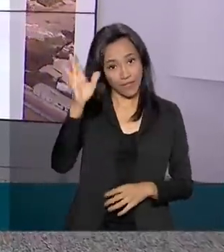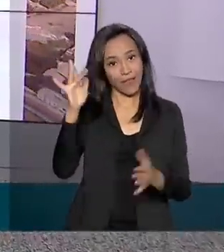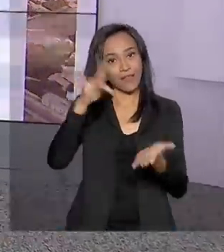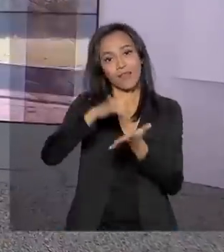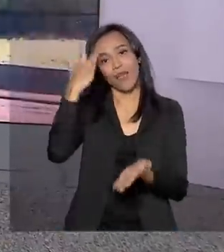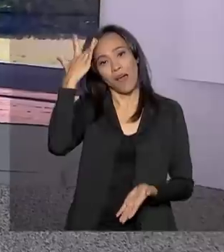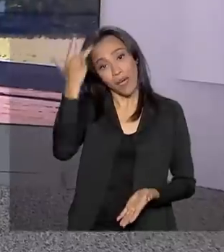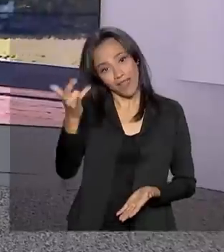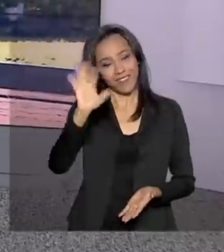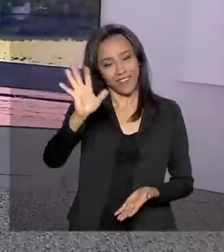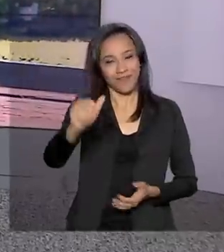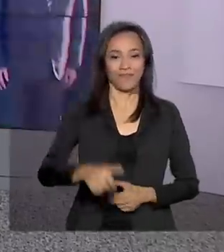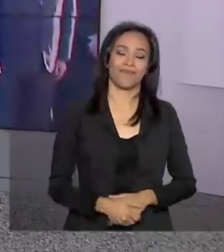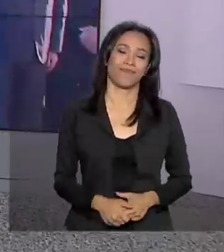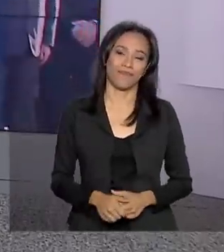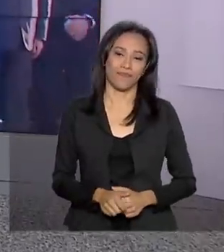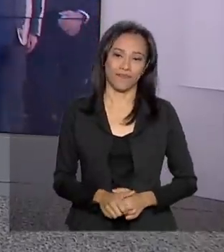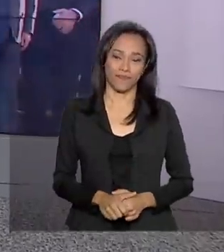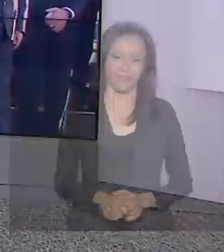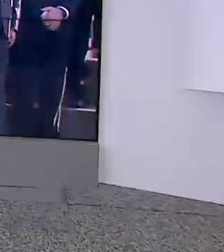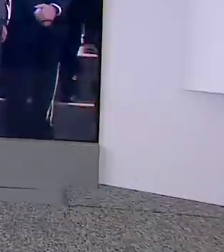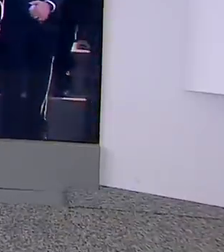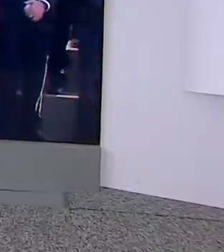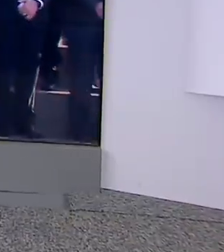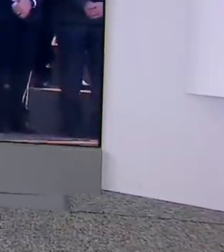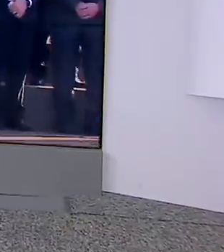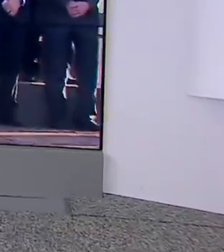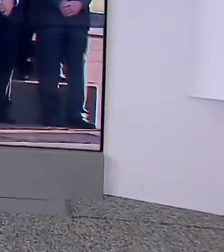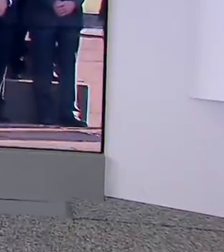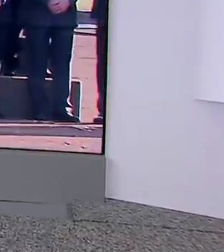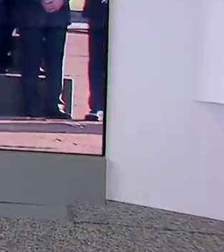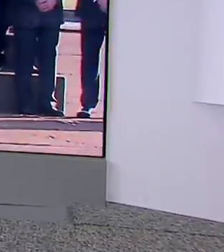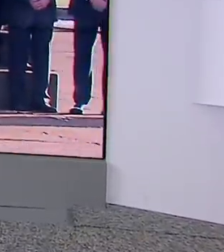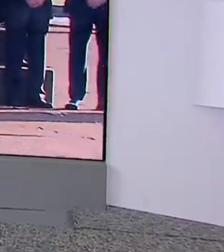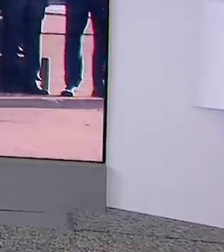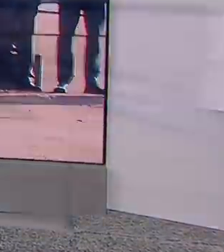amanhã. Tchau! Tchau! Tchau!